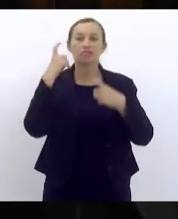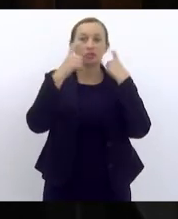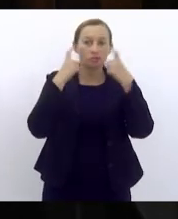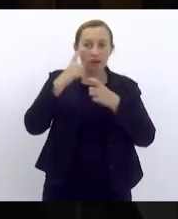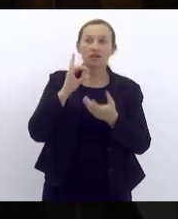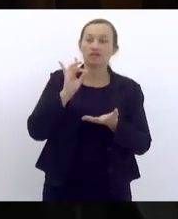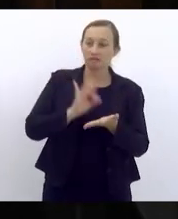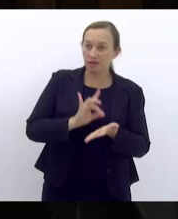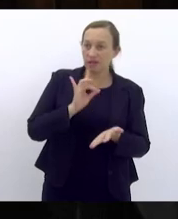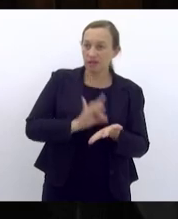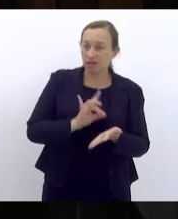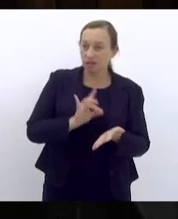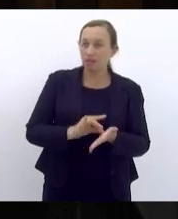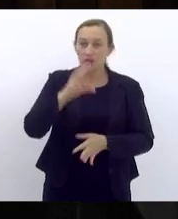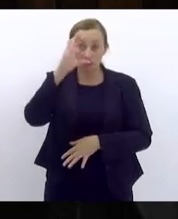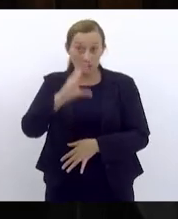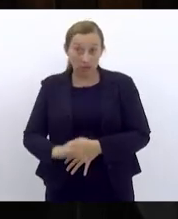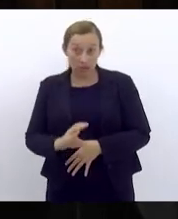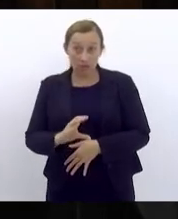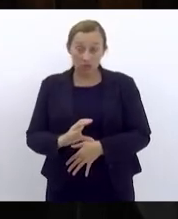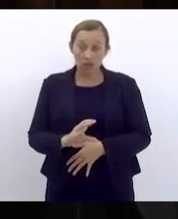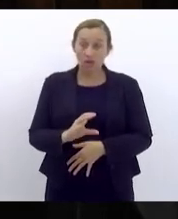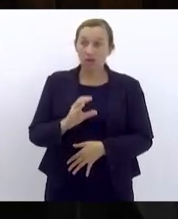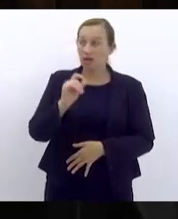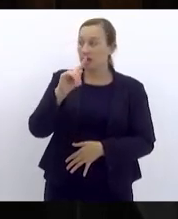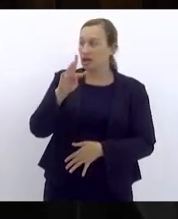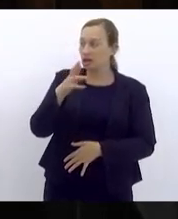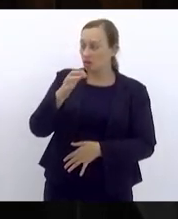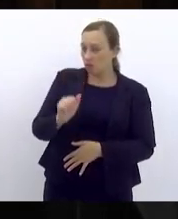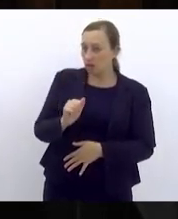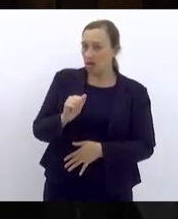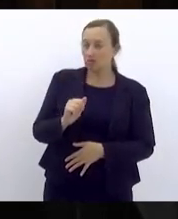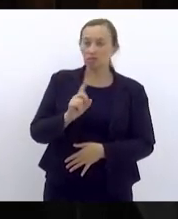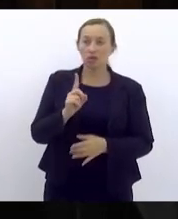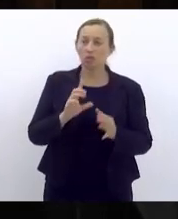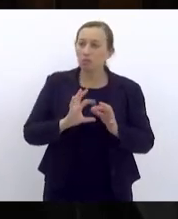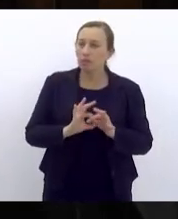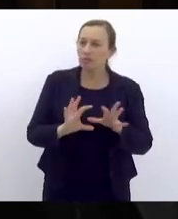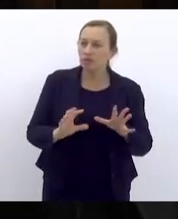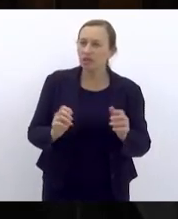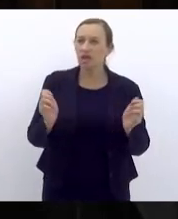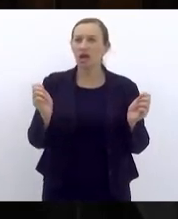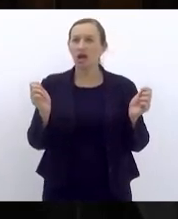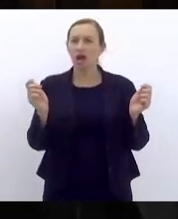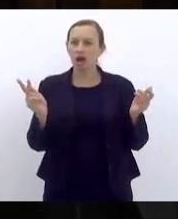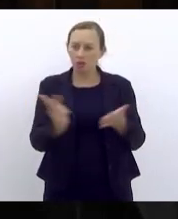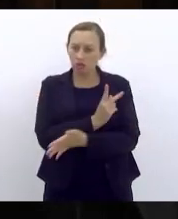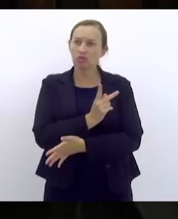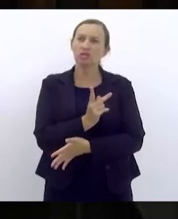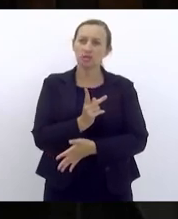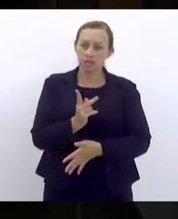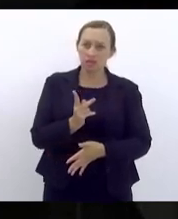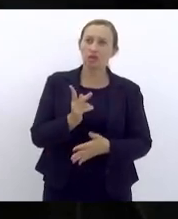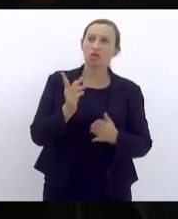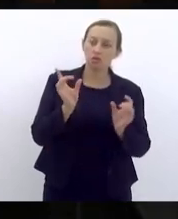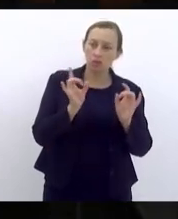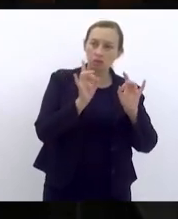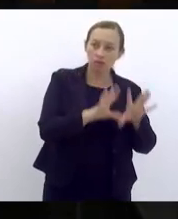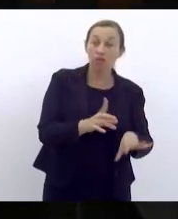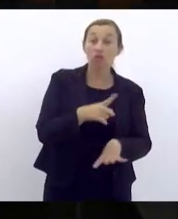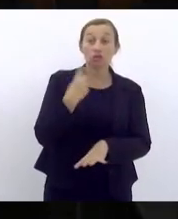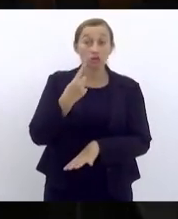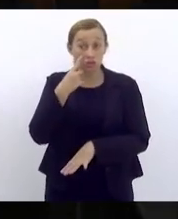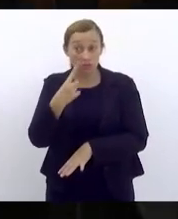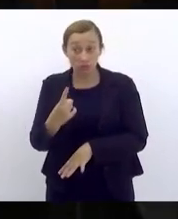com o cidadão carioca não permitiria acontecer o abandono que nós estamos vendo